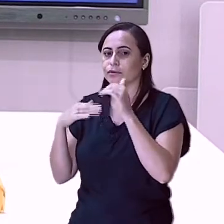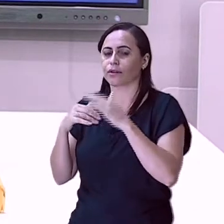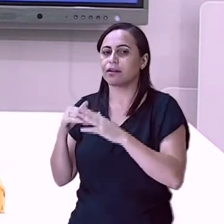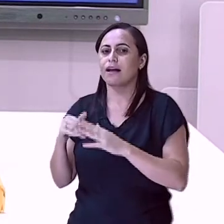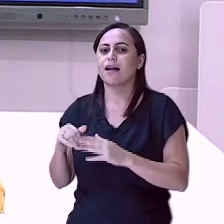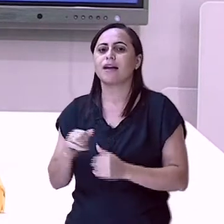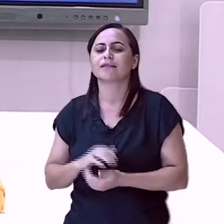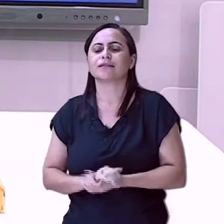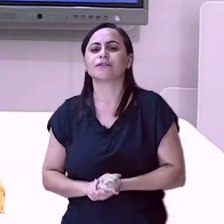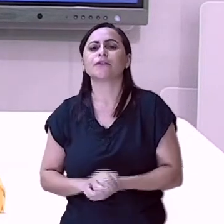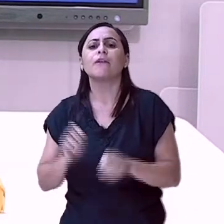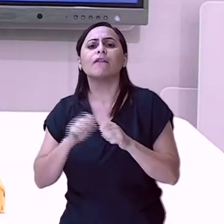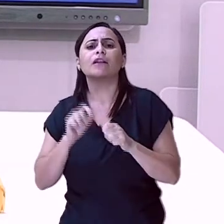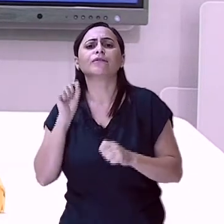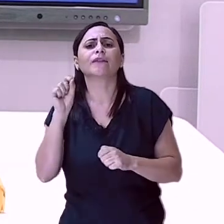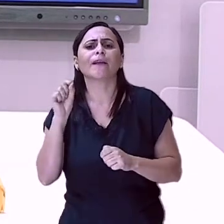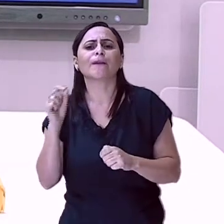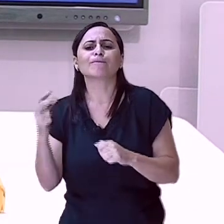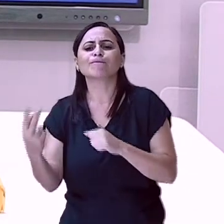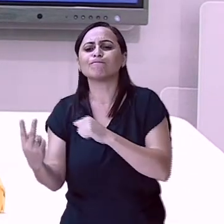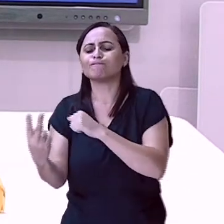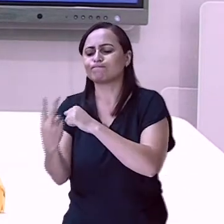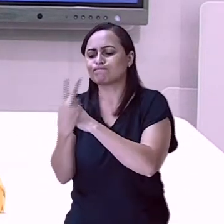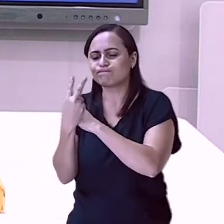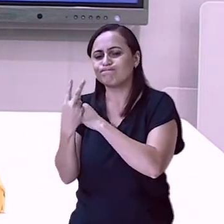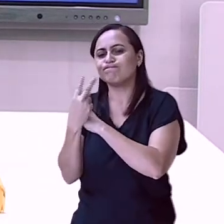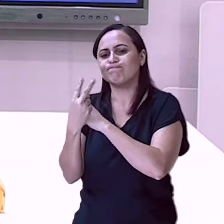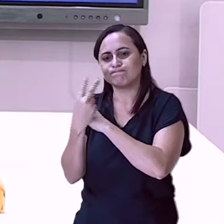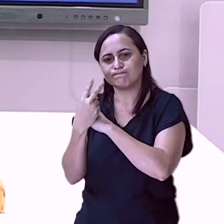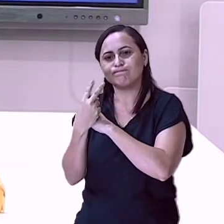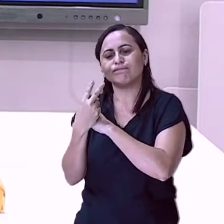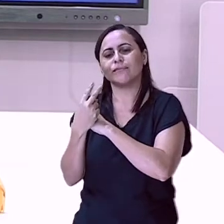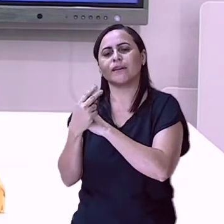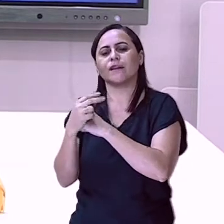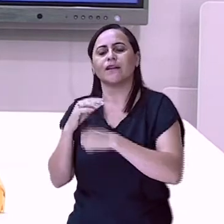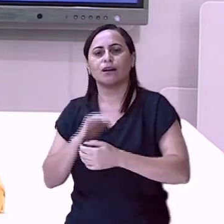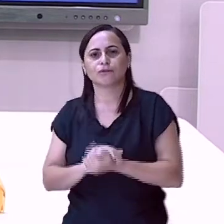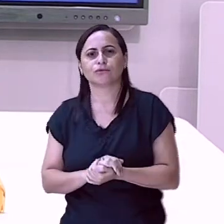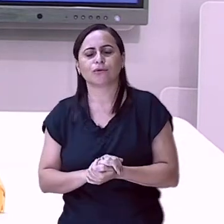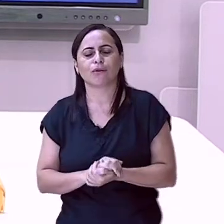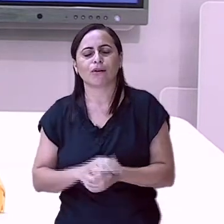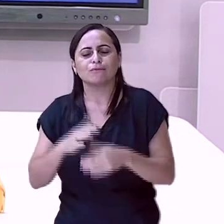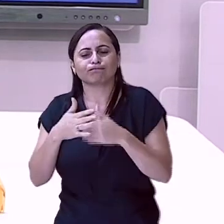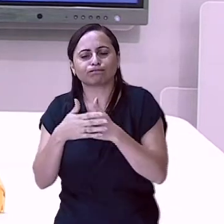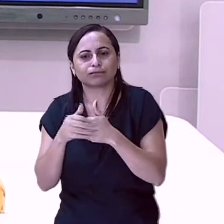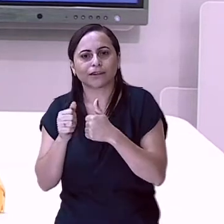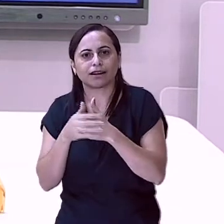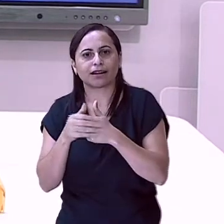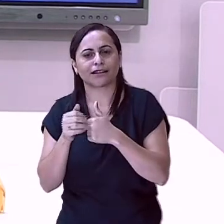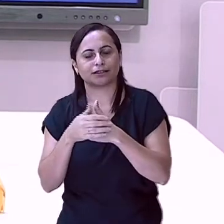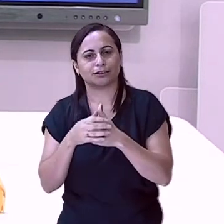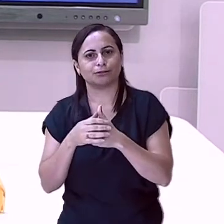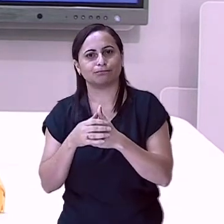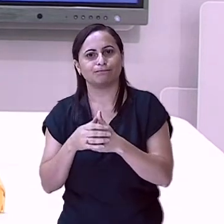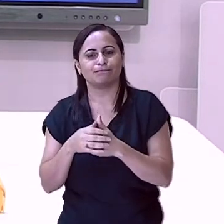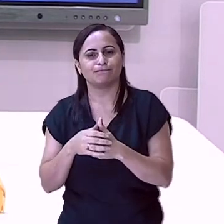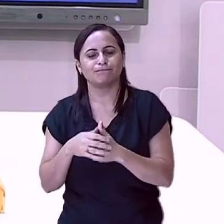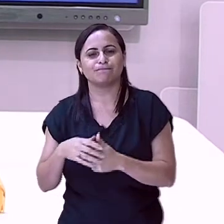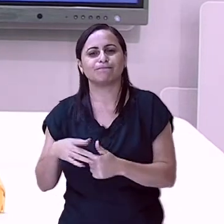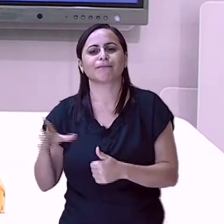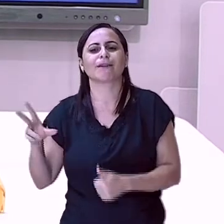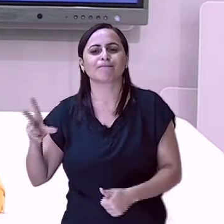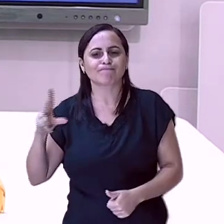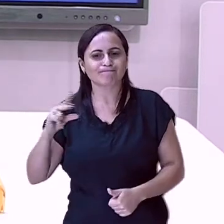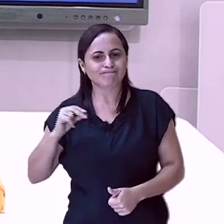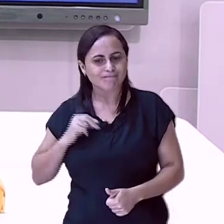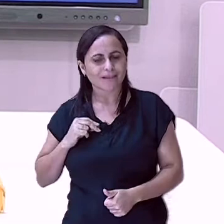cuidando da gente com tanto carinho, tanto esforço. E, claro, que eles merecem, sim, a nossa